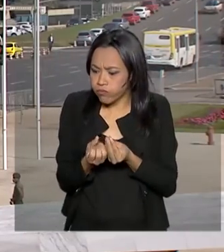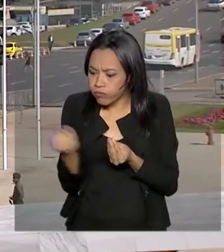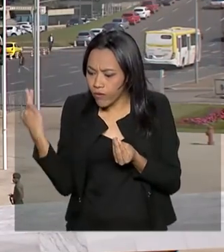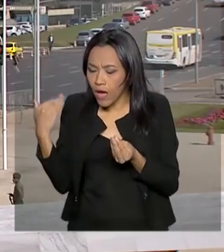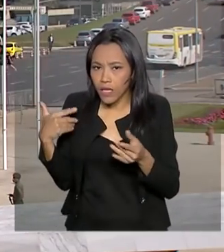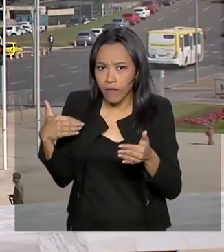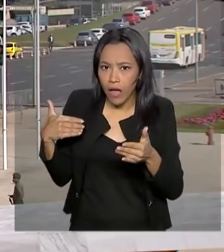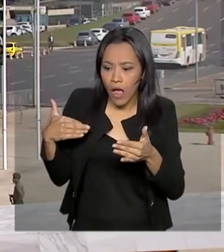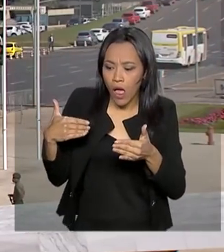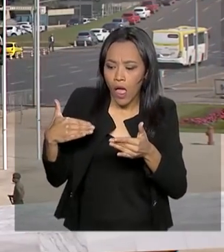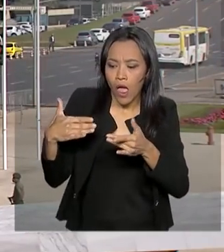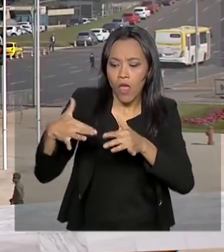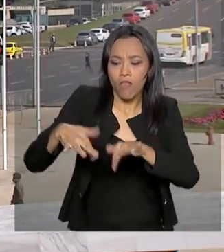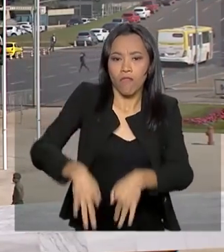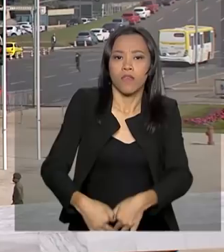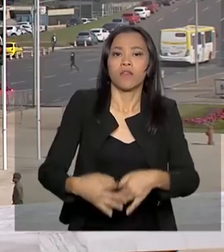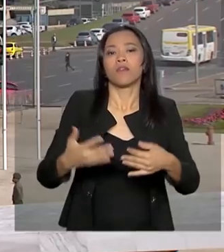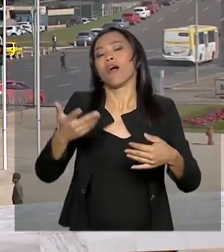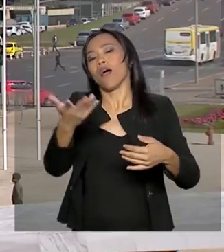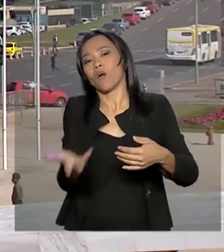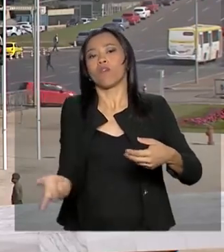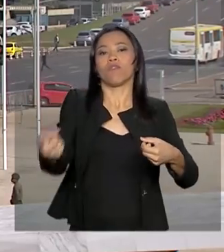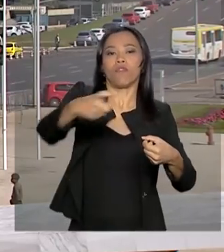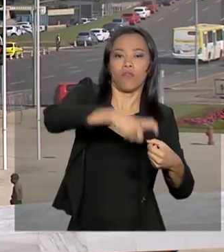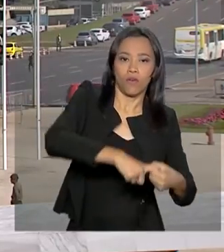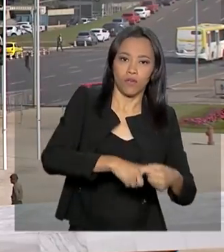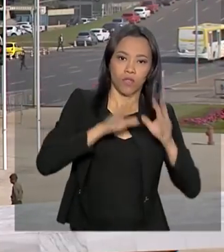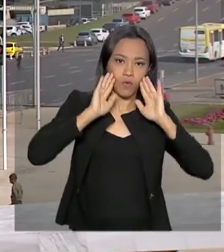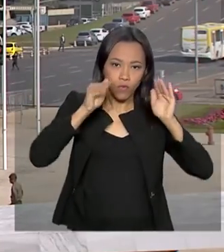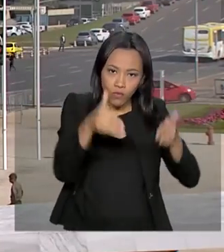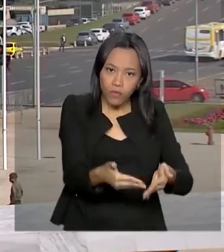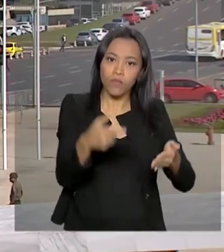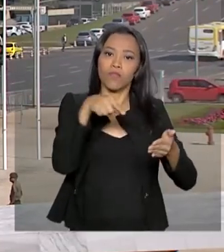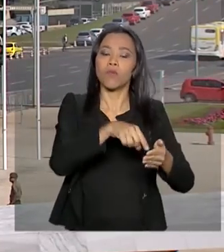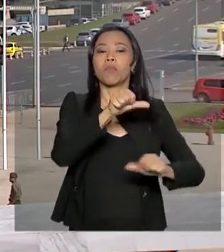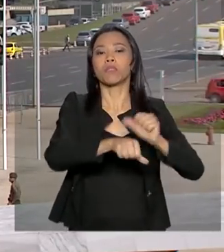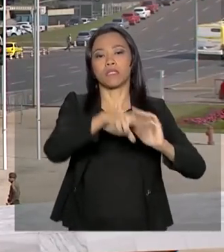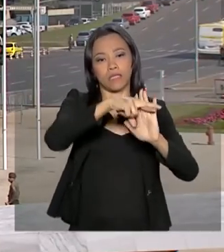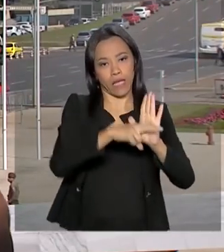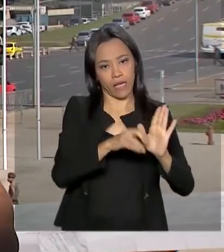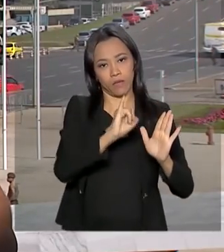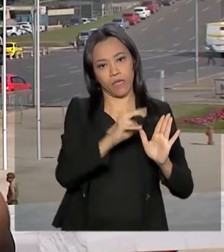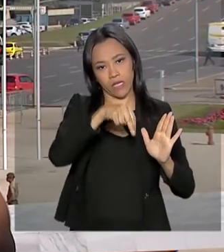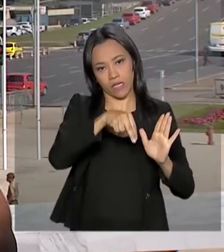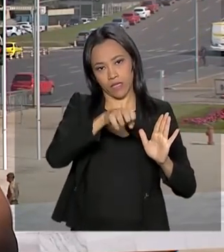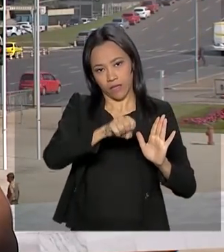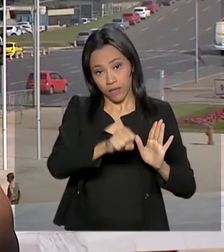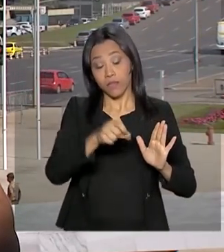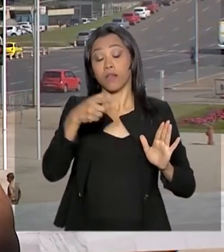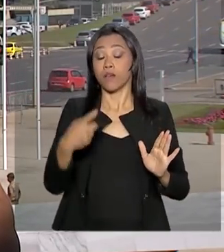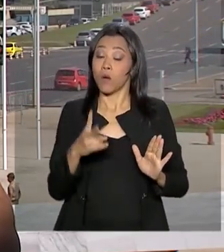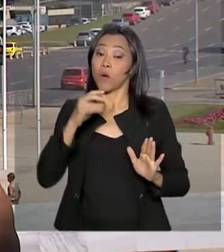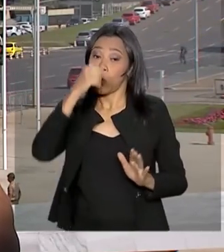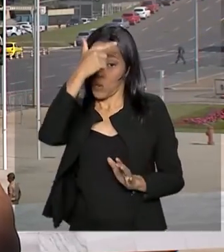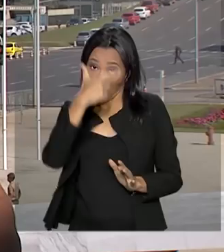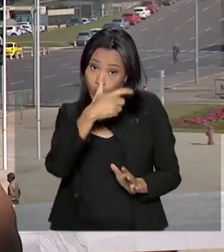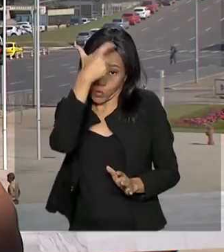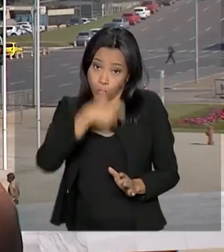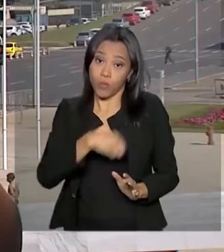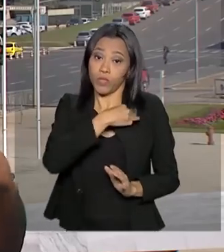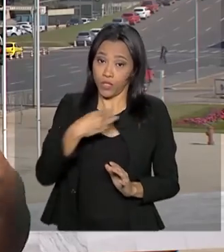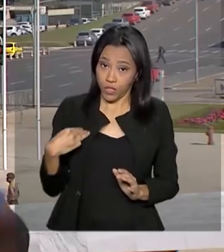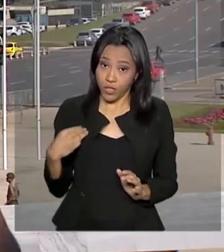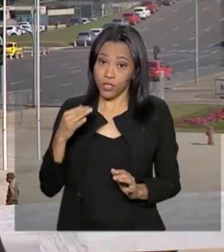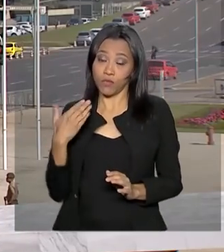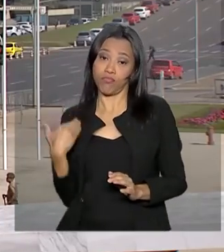foco volta novamente, então, para a reforma da Previdência. O ministro da Economia, Paulo Guedes, vai estar lá na Câmara hoje à tarde falando sobre